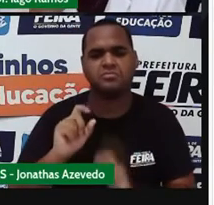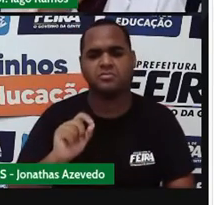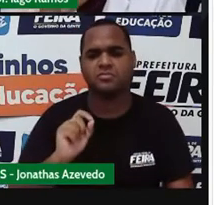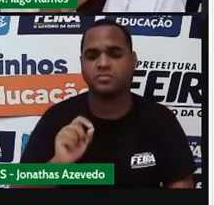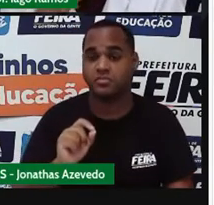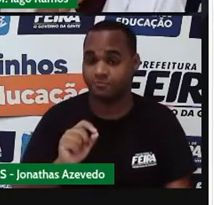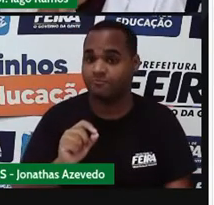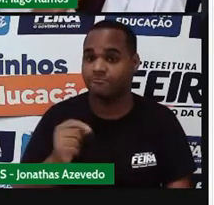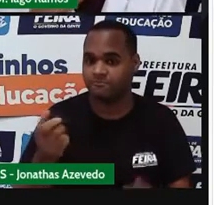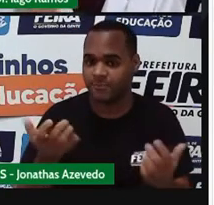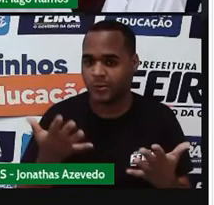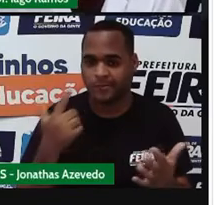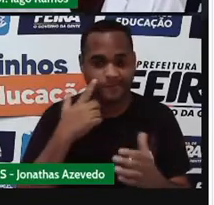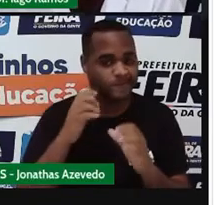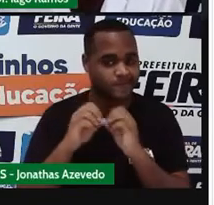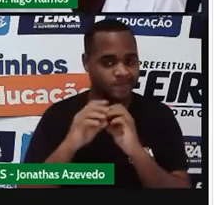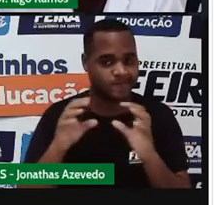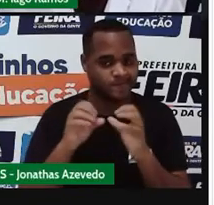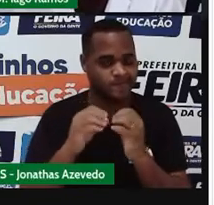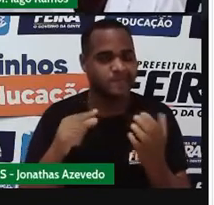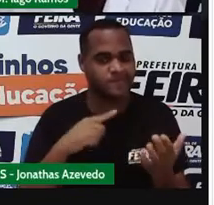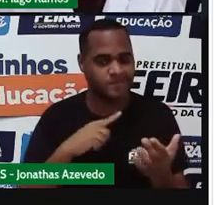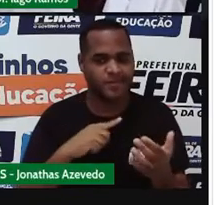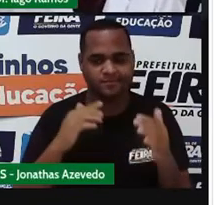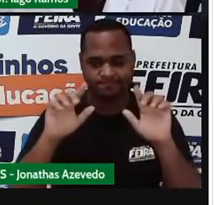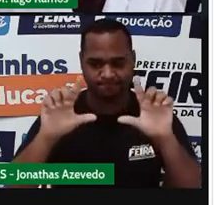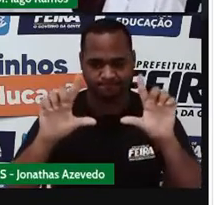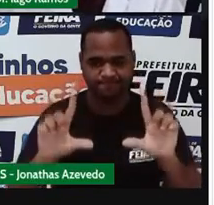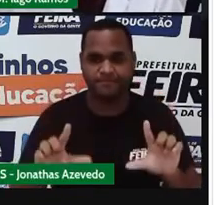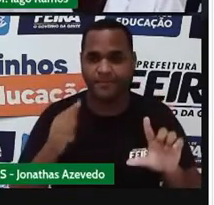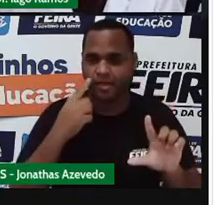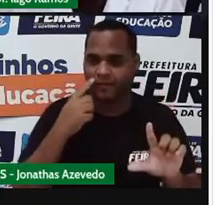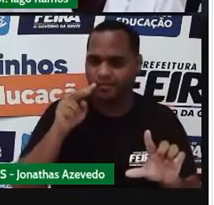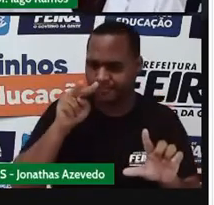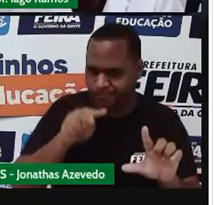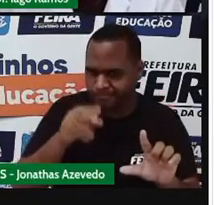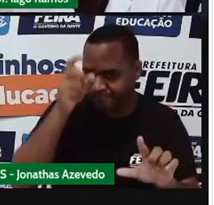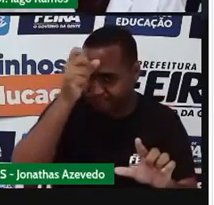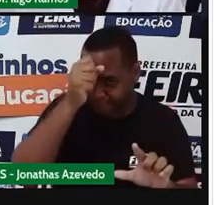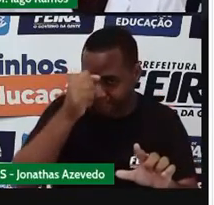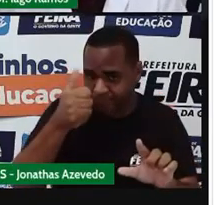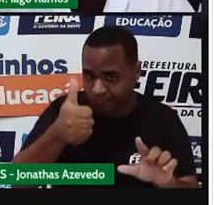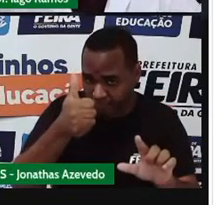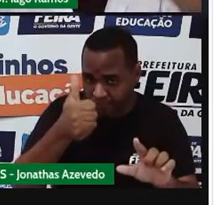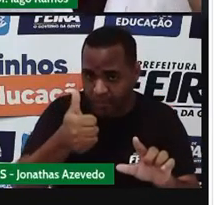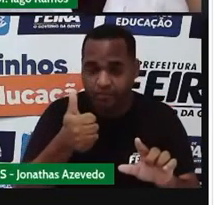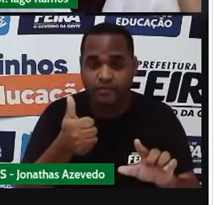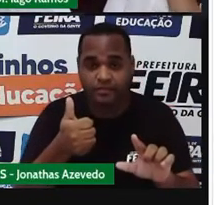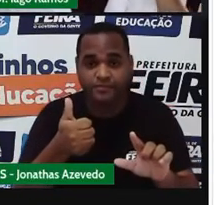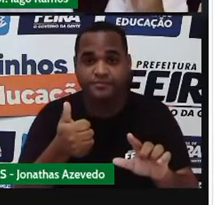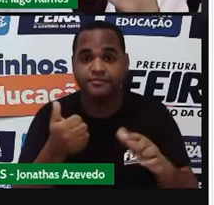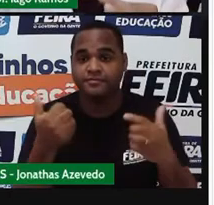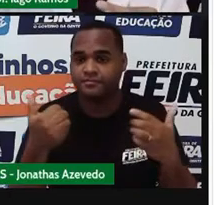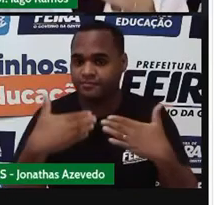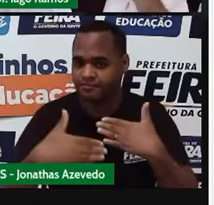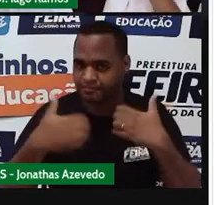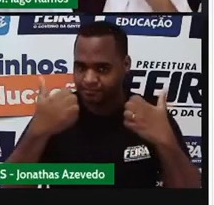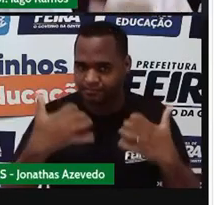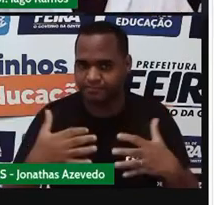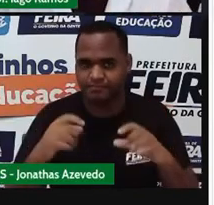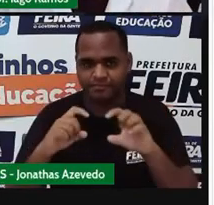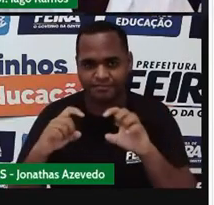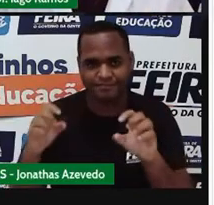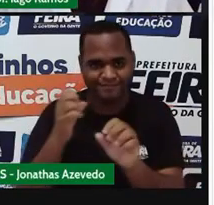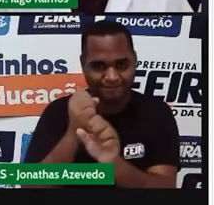agora, mais aqui embaixo na nossa tela. Então, pega a visão aí, meu querido, minha querida, porque lá vem a equação